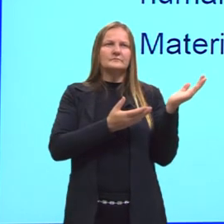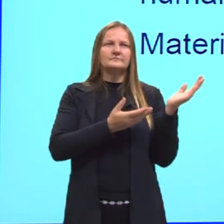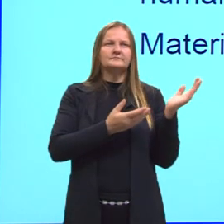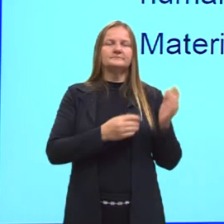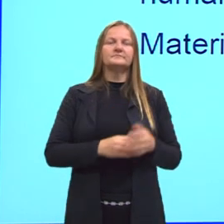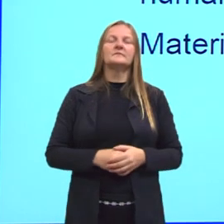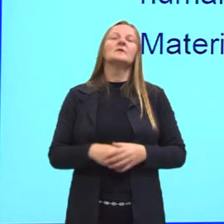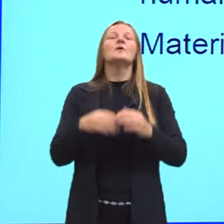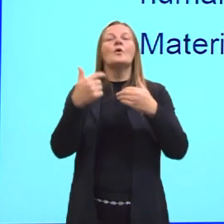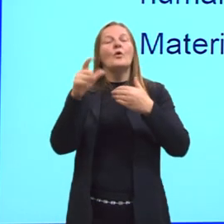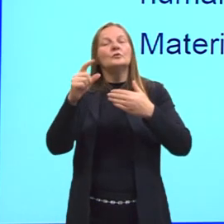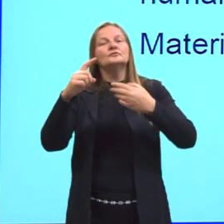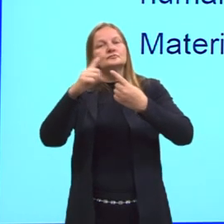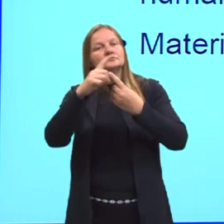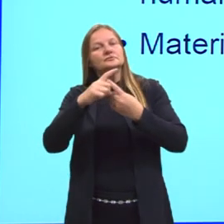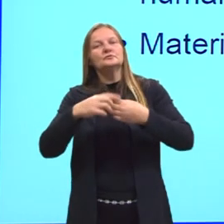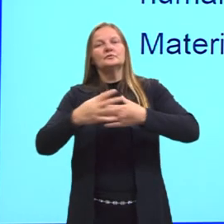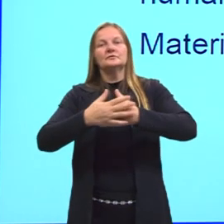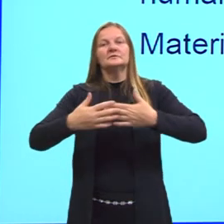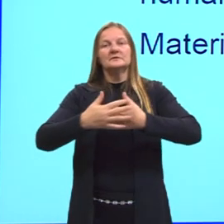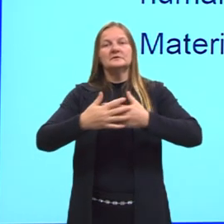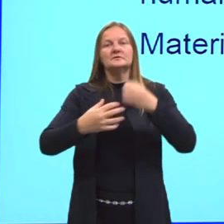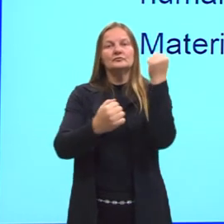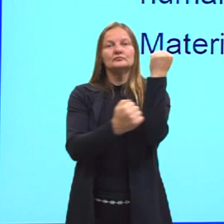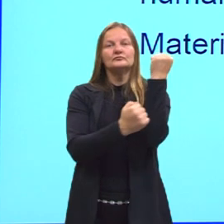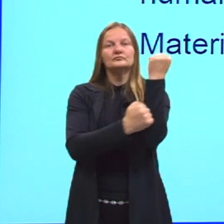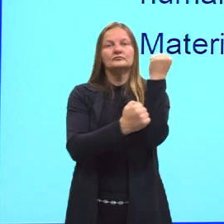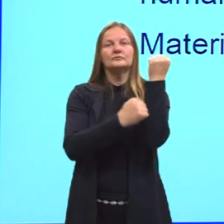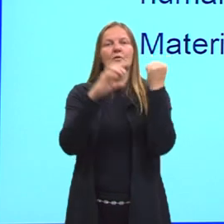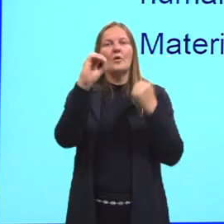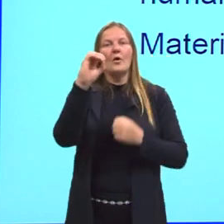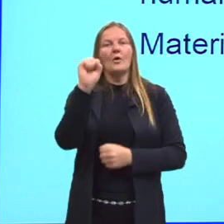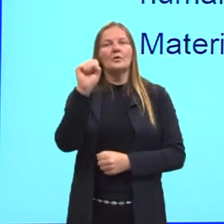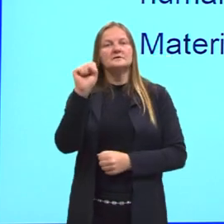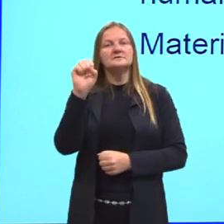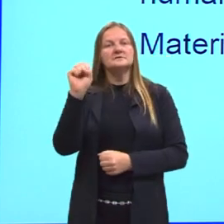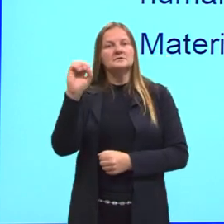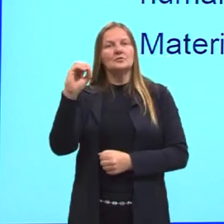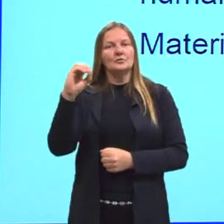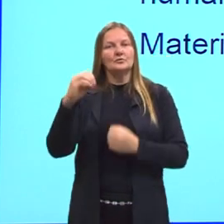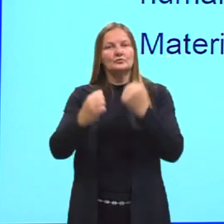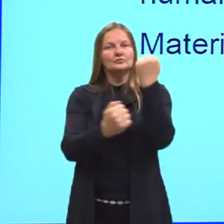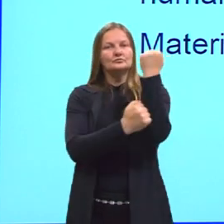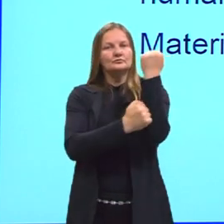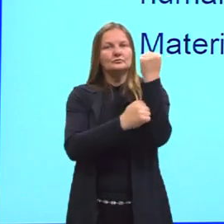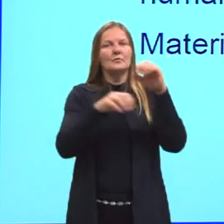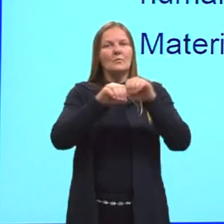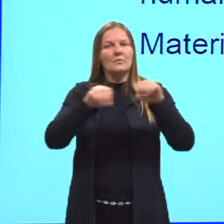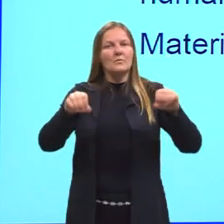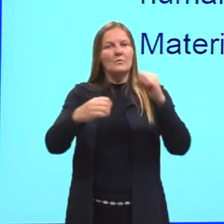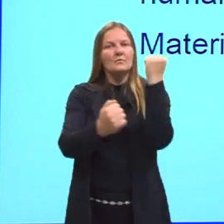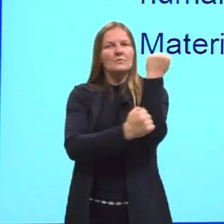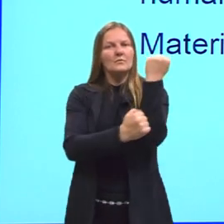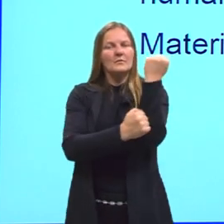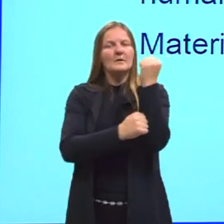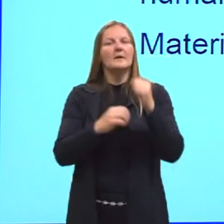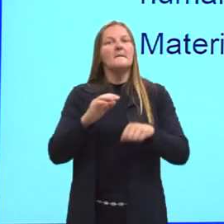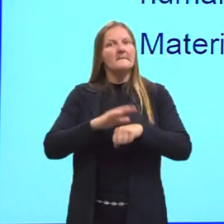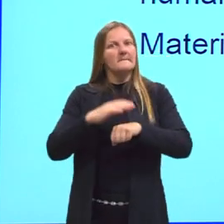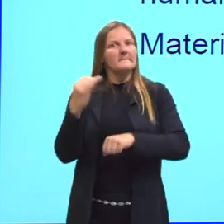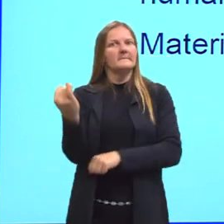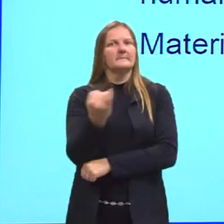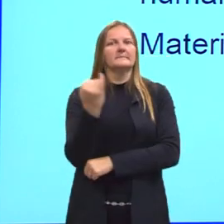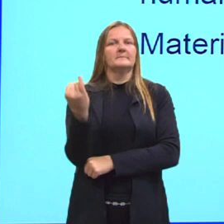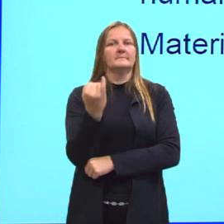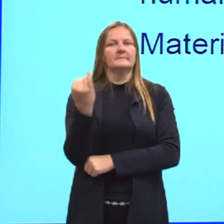Depois, nós temos, então, o tecido ósseo. O tecido ósseo, então, o principal componente